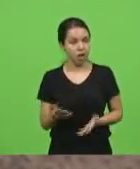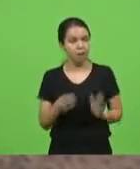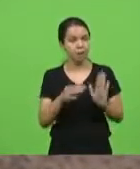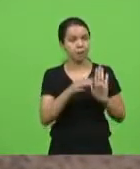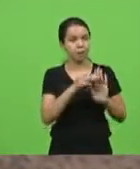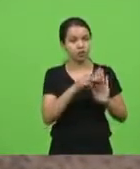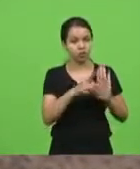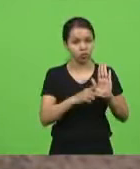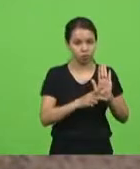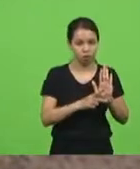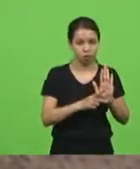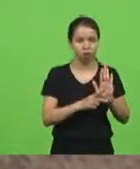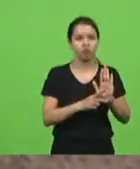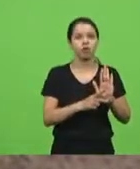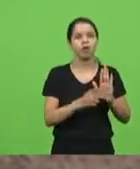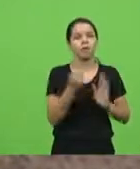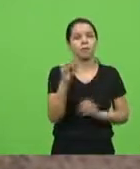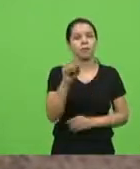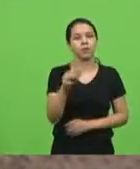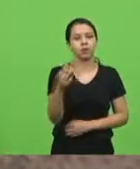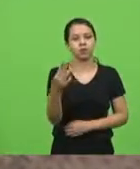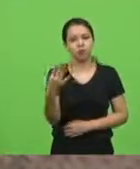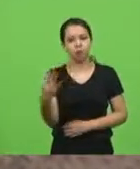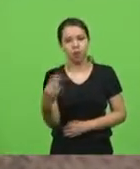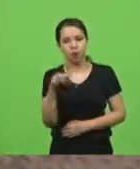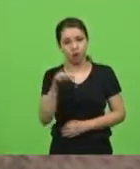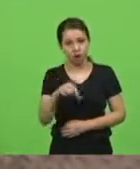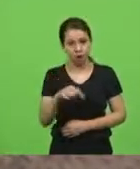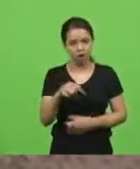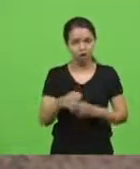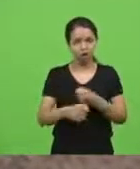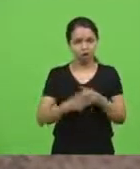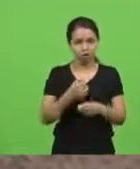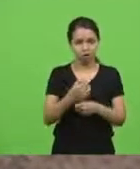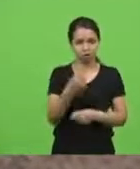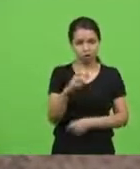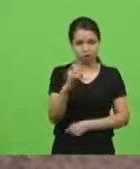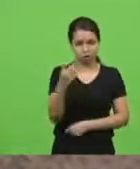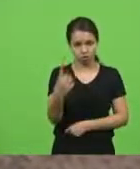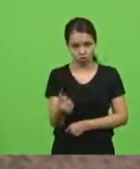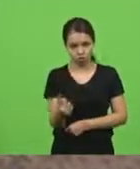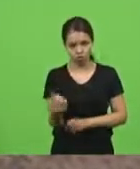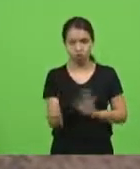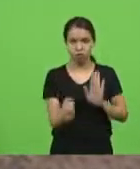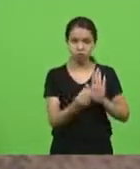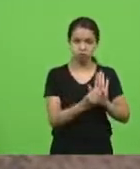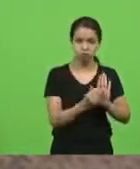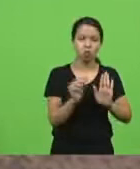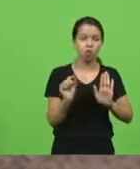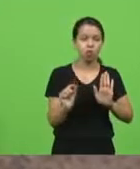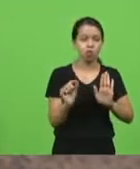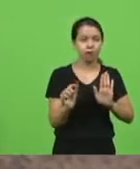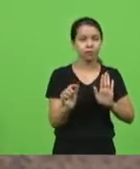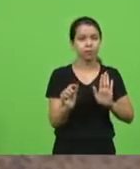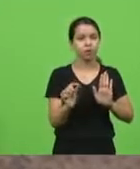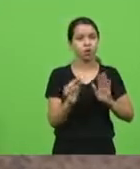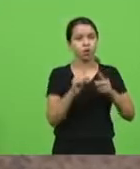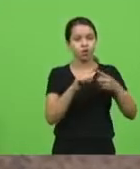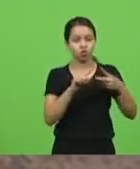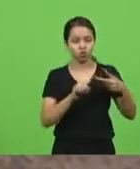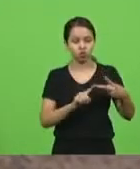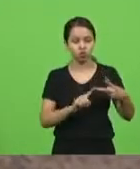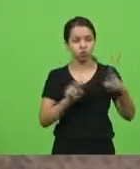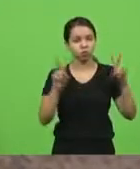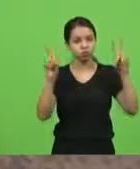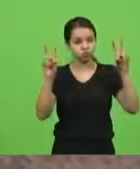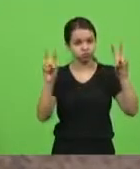federal, a 1034, agora em 2021, ela prevê pelo menos duas questões que trazem um